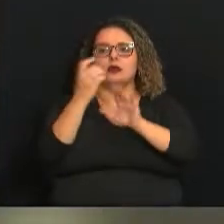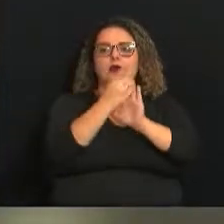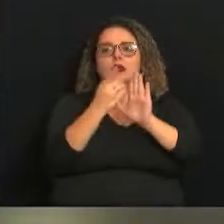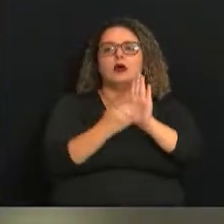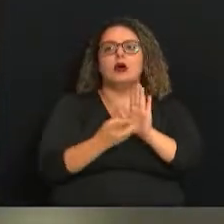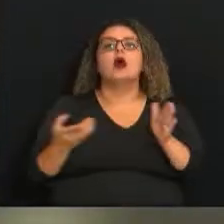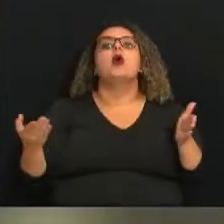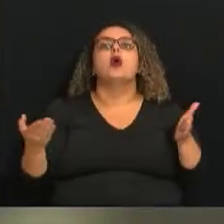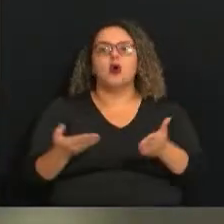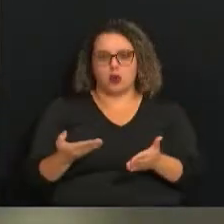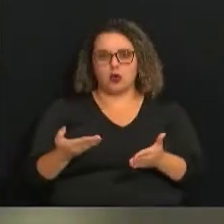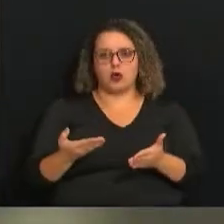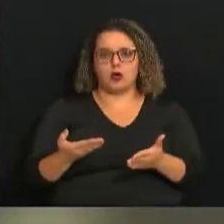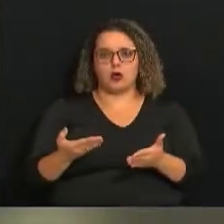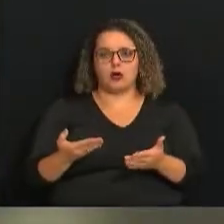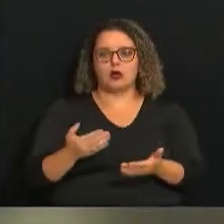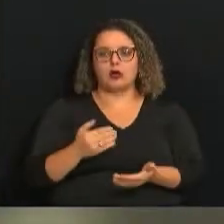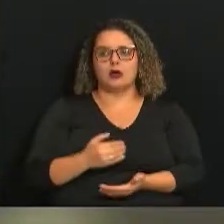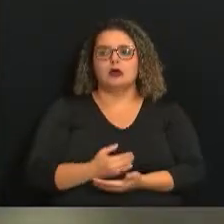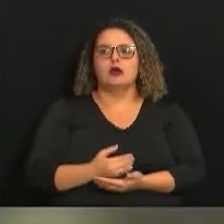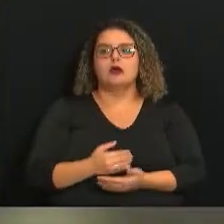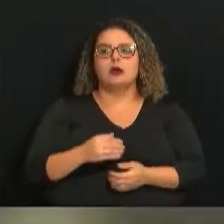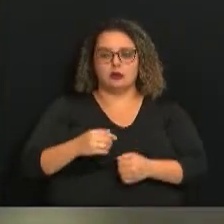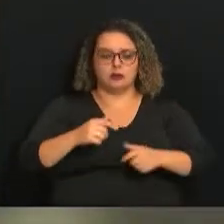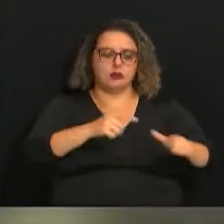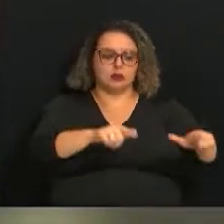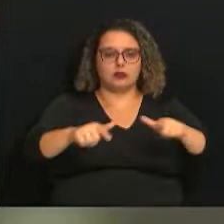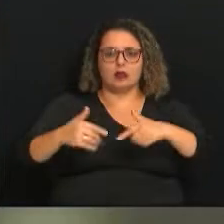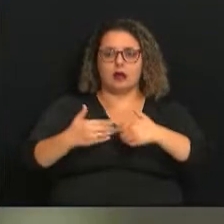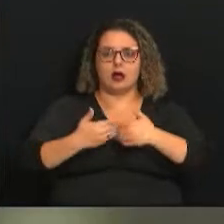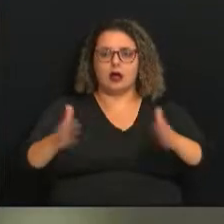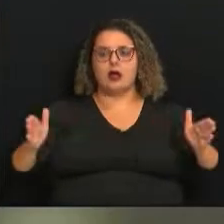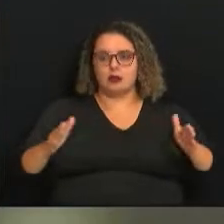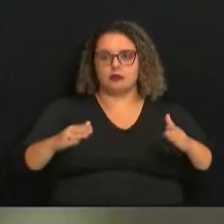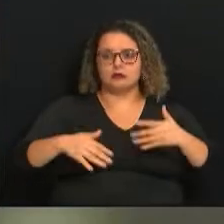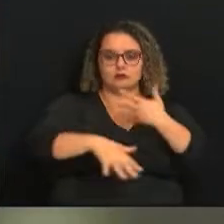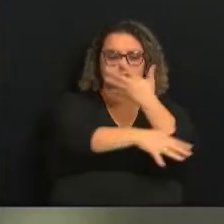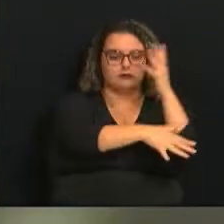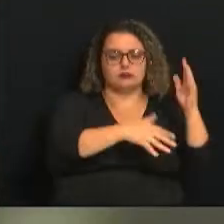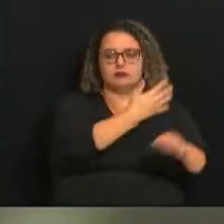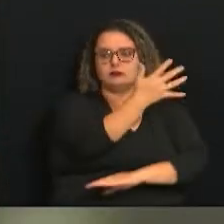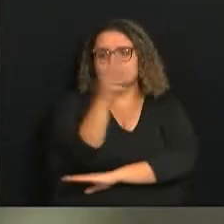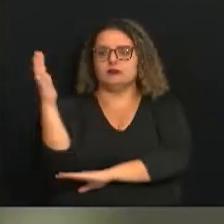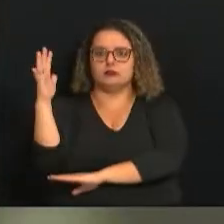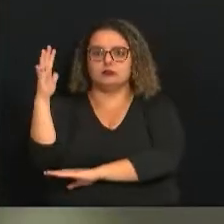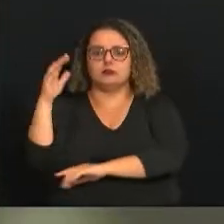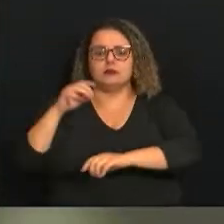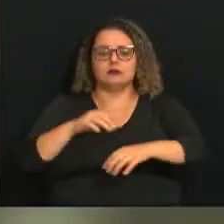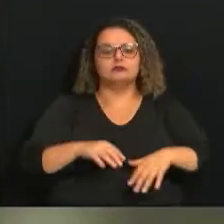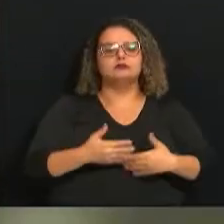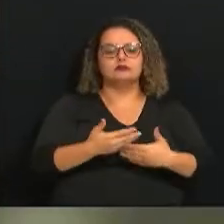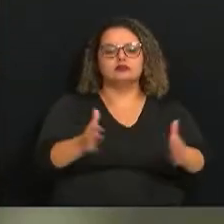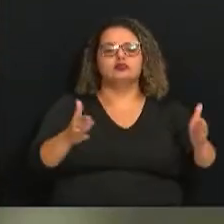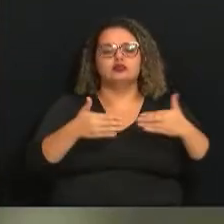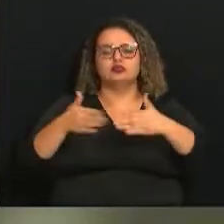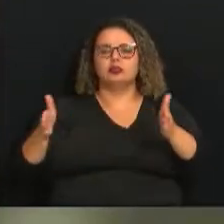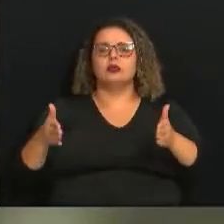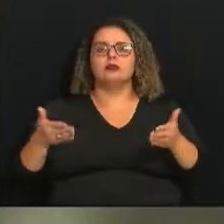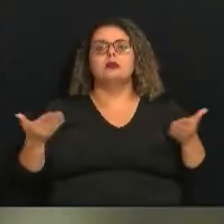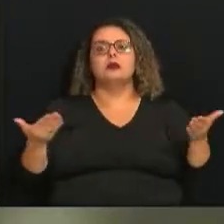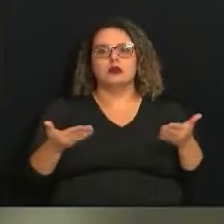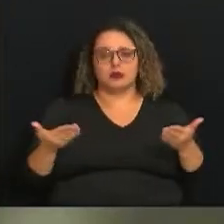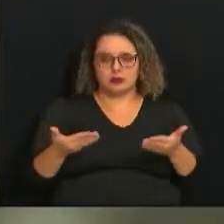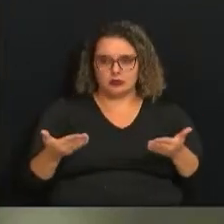a valer a partir de hoje. Nós estamos num ambiente aberto aqui nos jardins do Palácio dos Bandeirantes e a partir de agora,